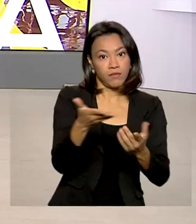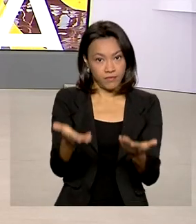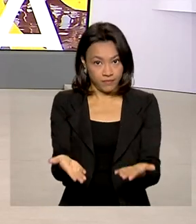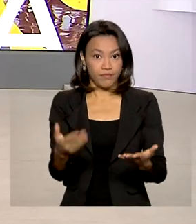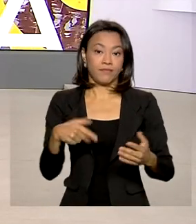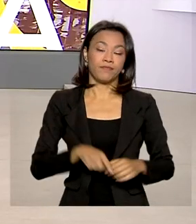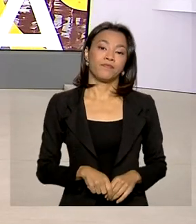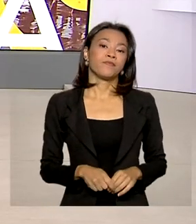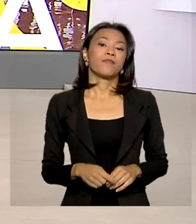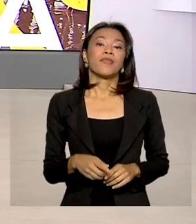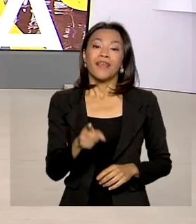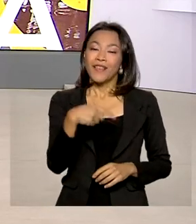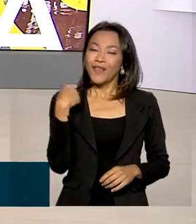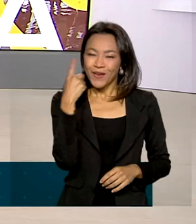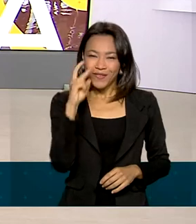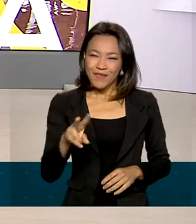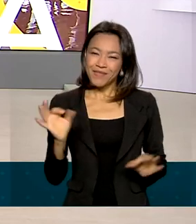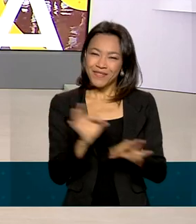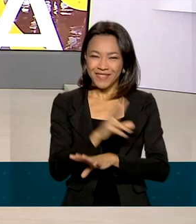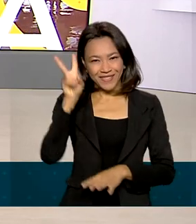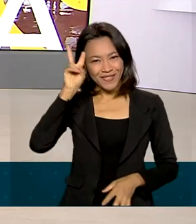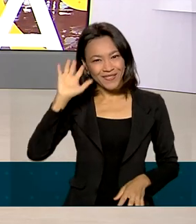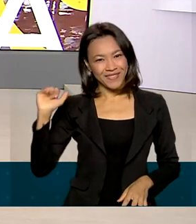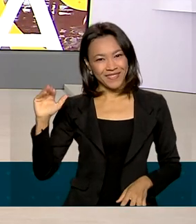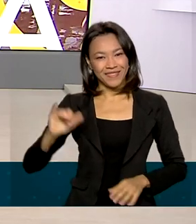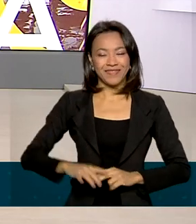fica por aqui, nos vemos na segunda-feira. Até lá!